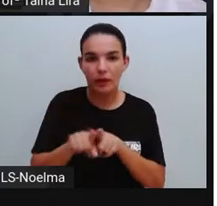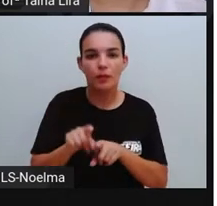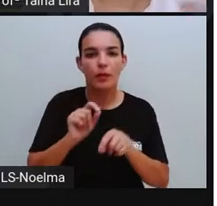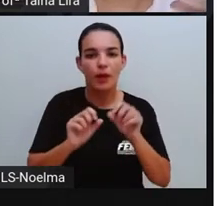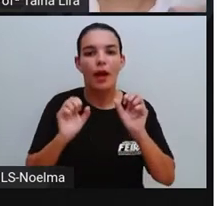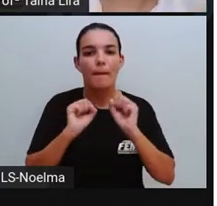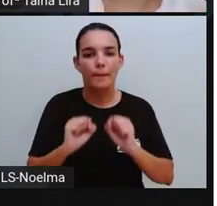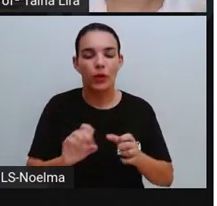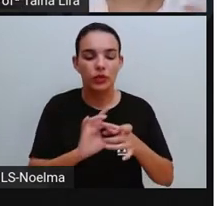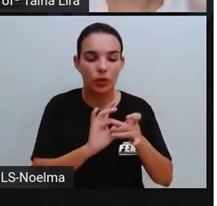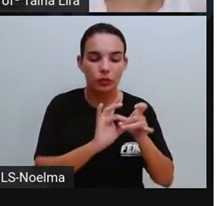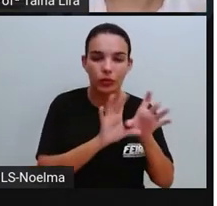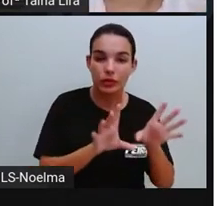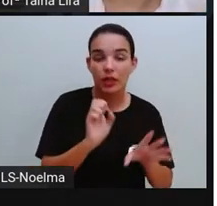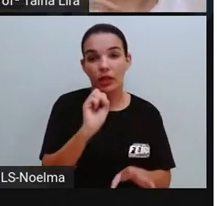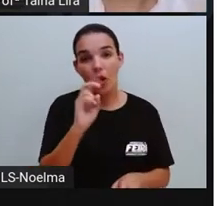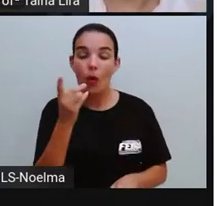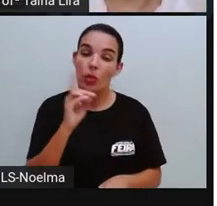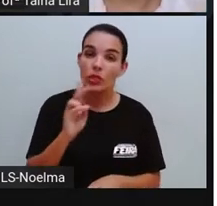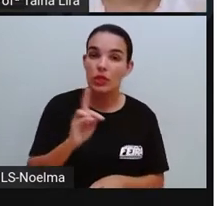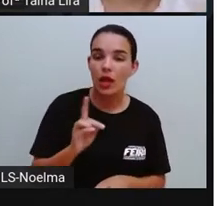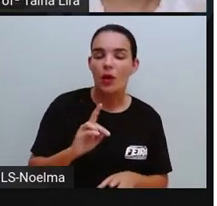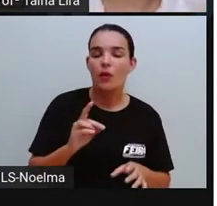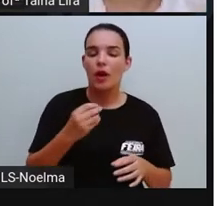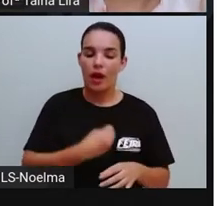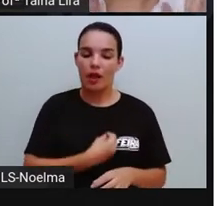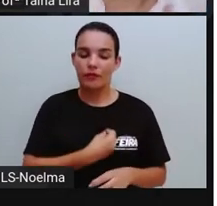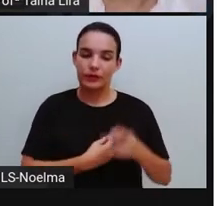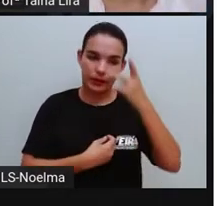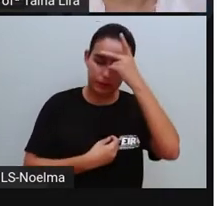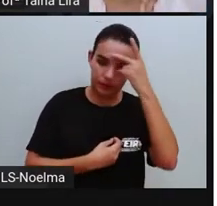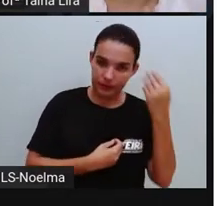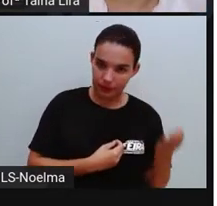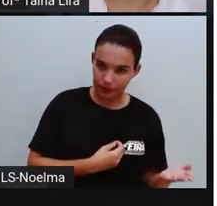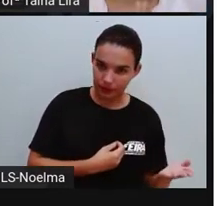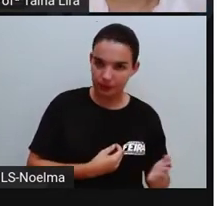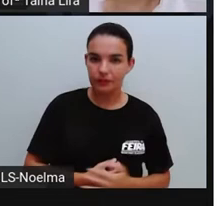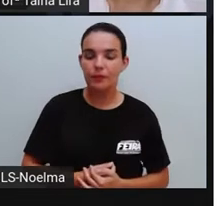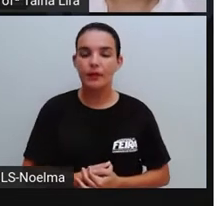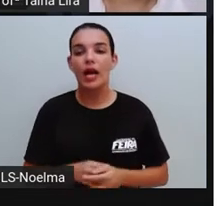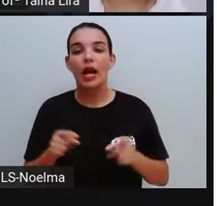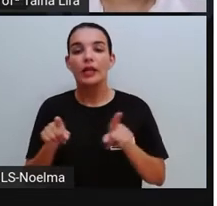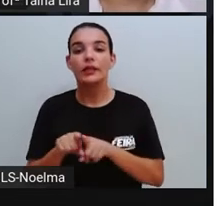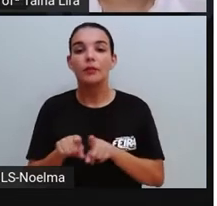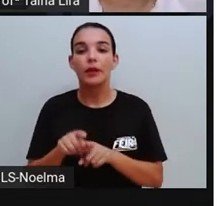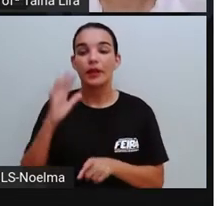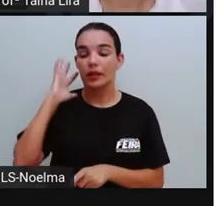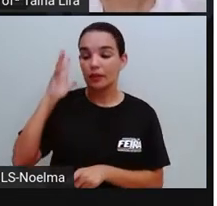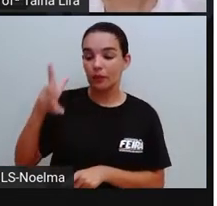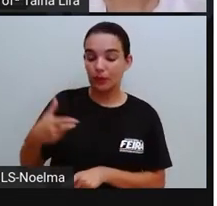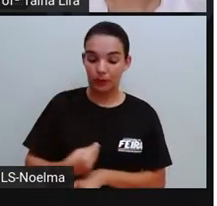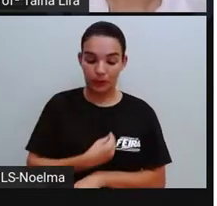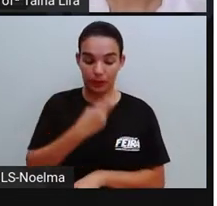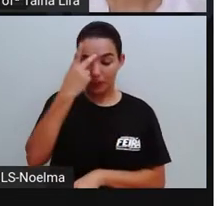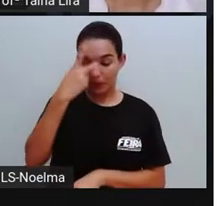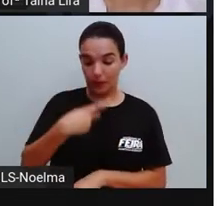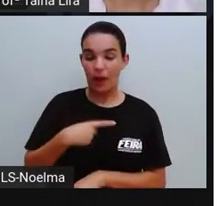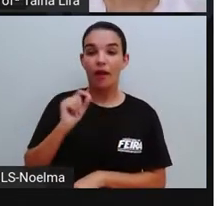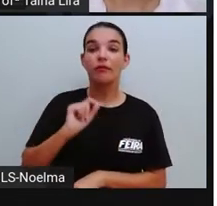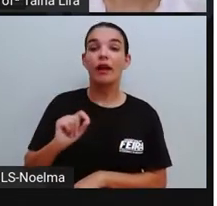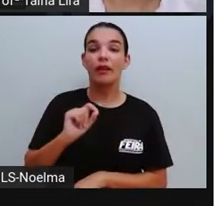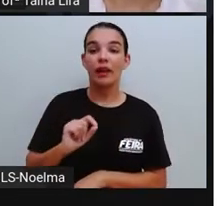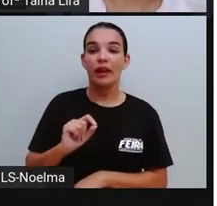escrita pela própria pessoa. A pessoa que está escrevendo é a própria biografada, tá? E